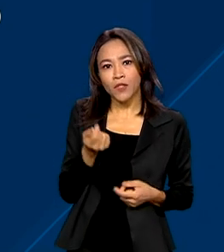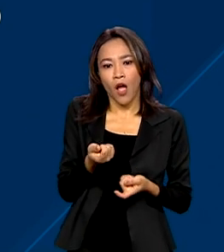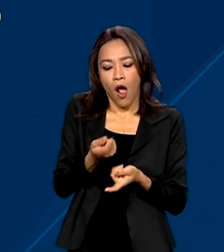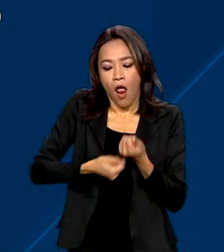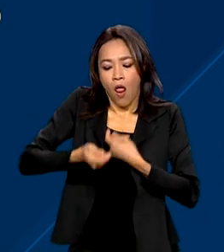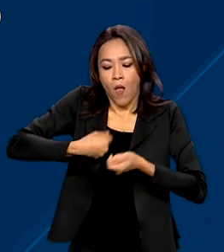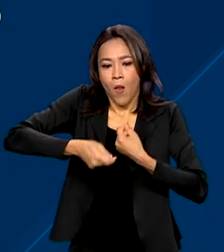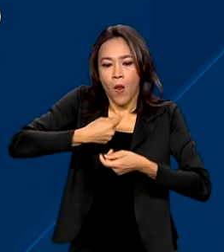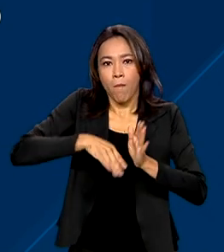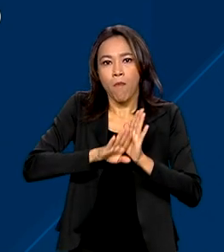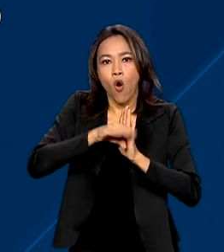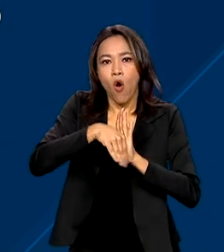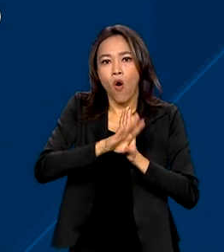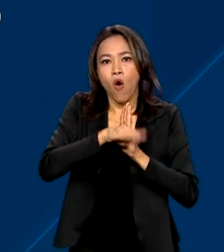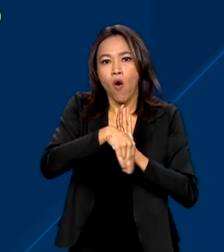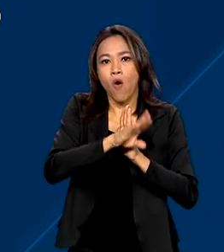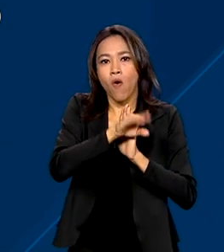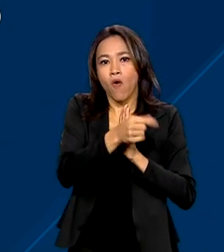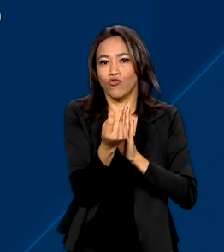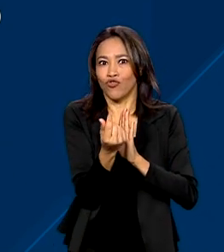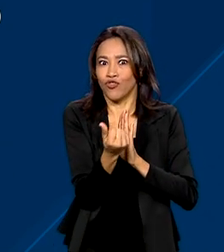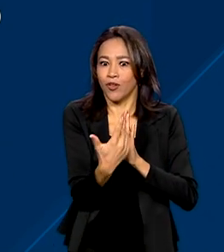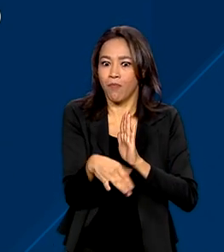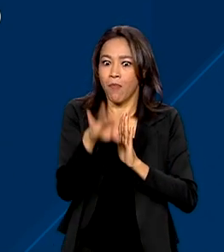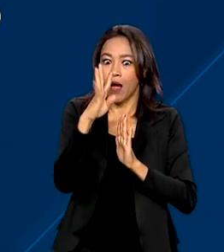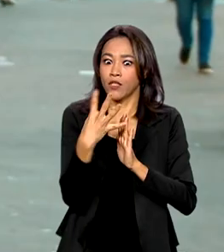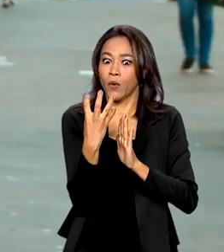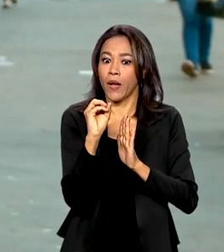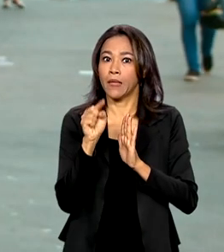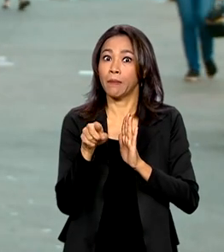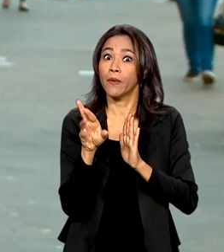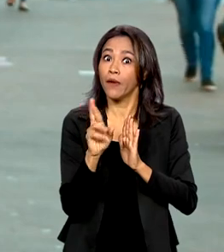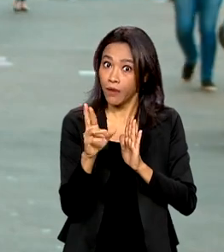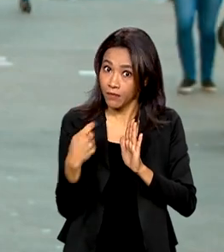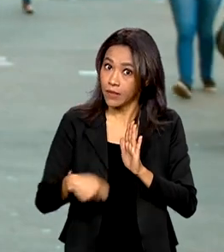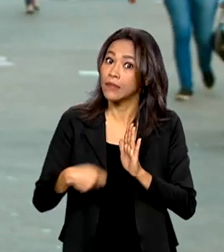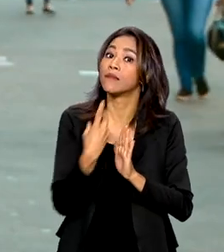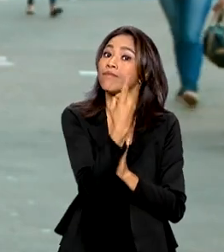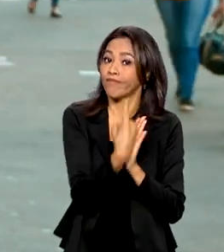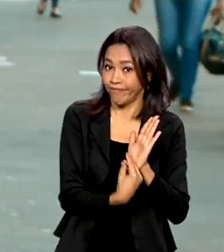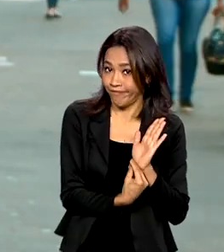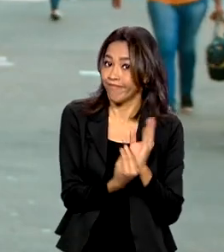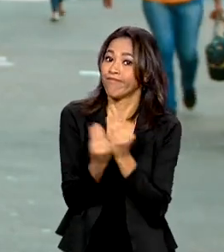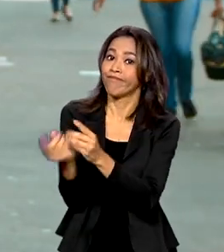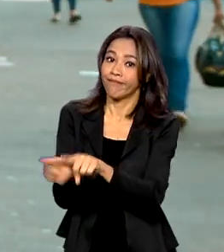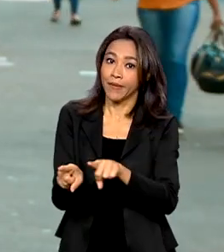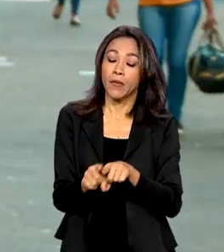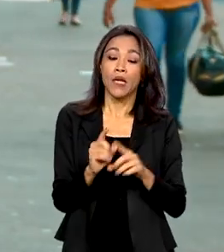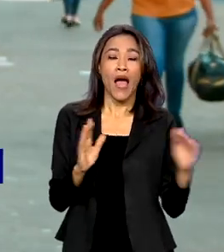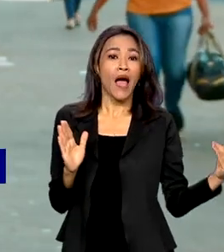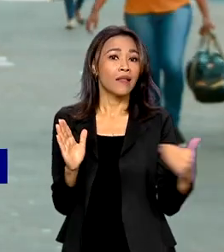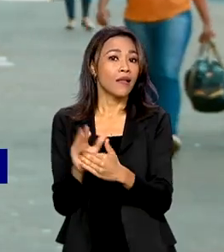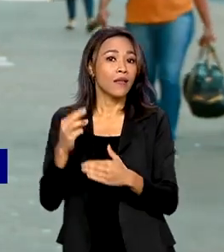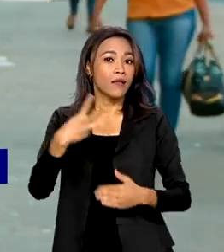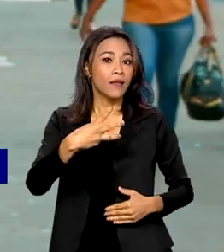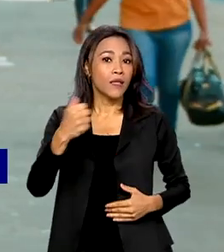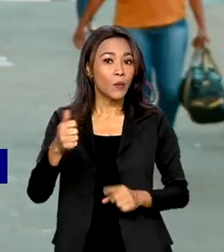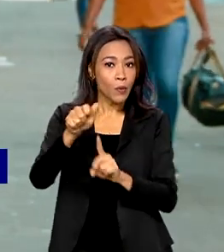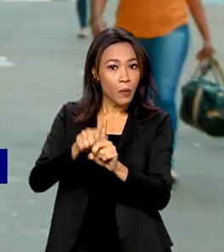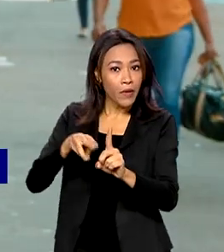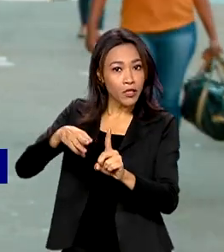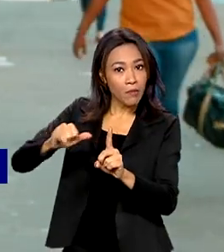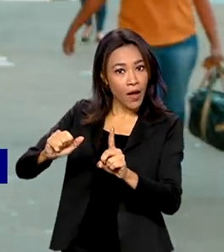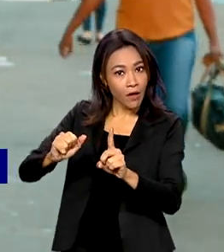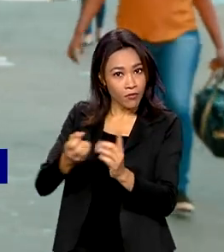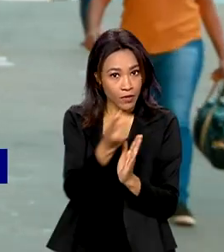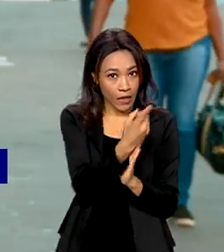mais de R$ 40.000 na Bolsa de Valores. Este ano, o prazo final é 31 de maio. E segundo os últimos